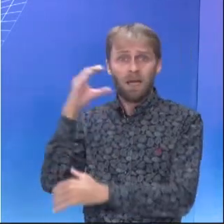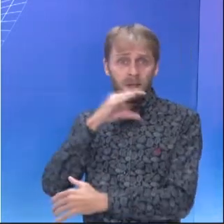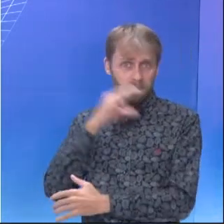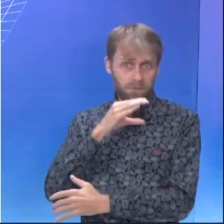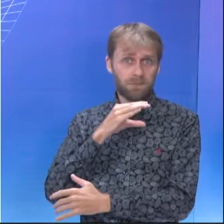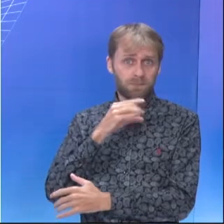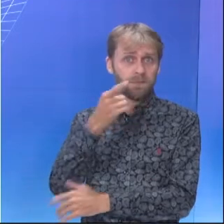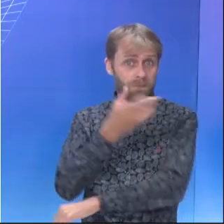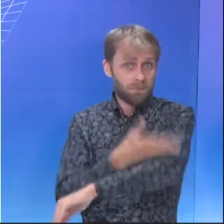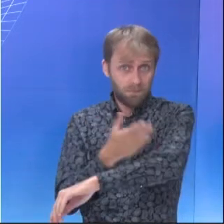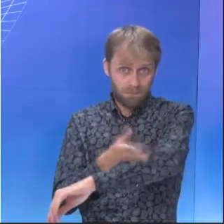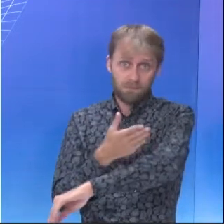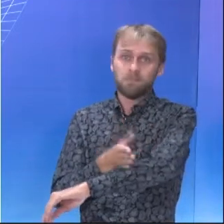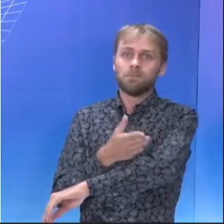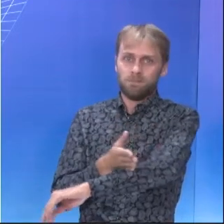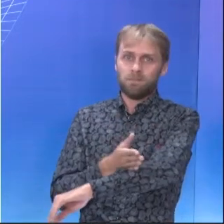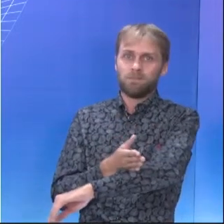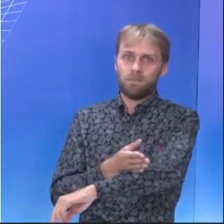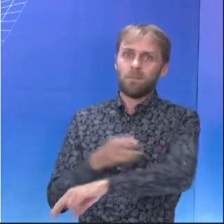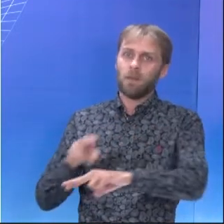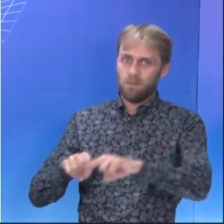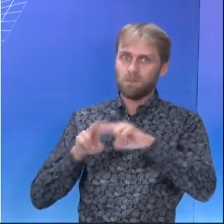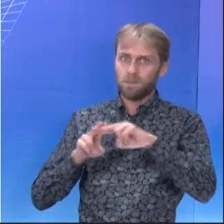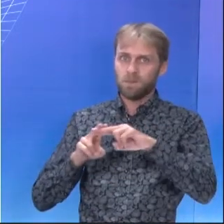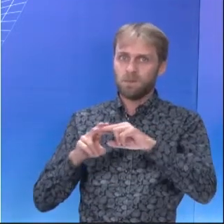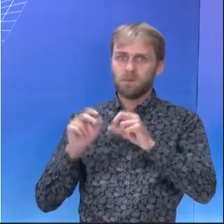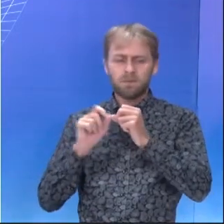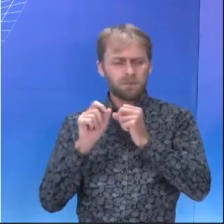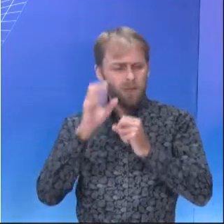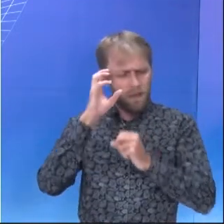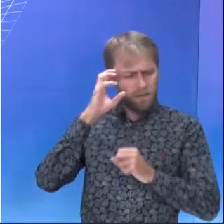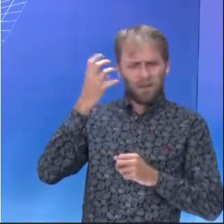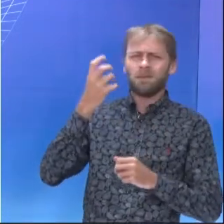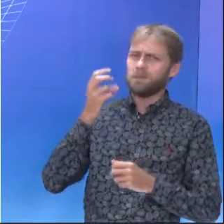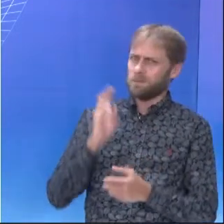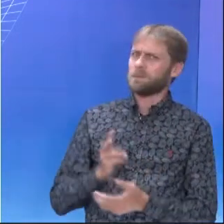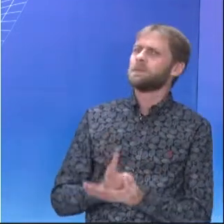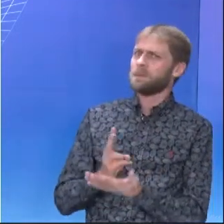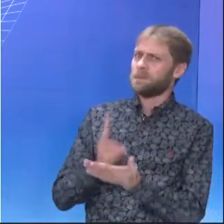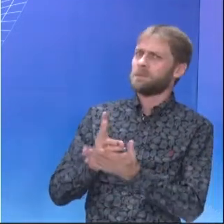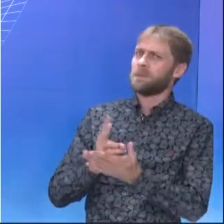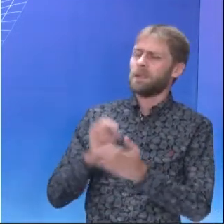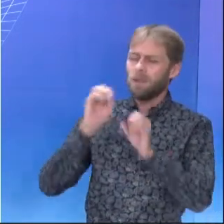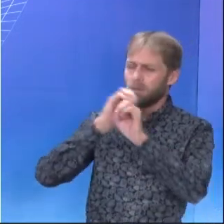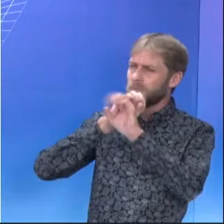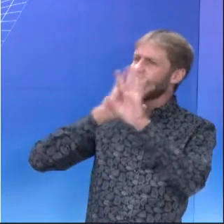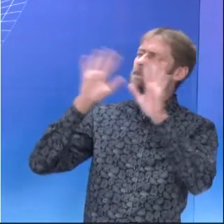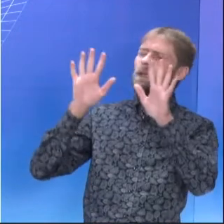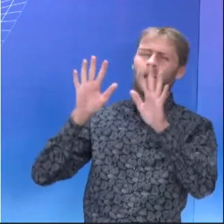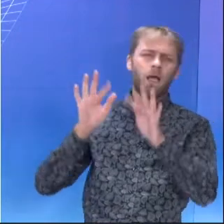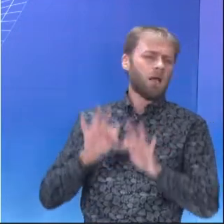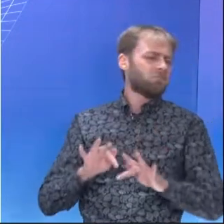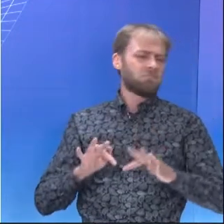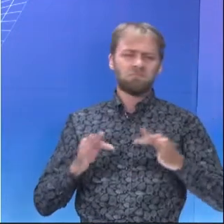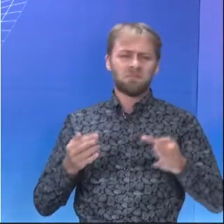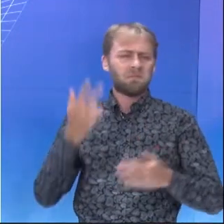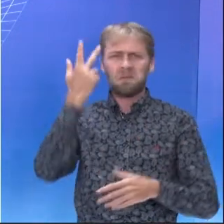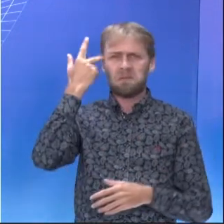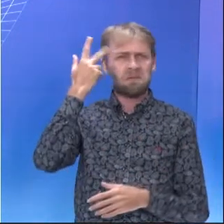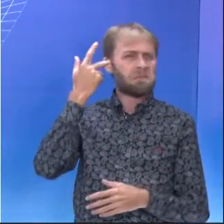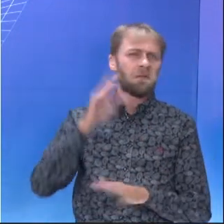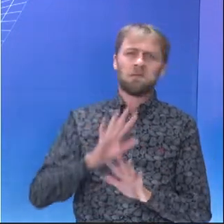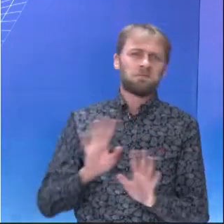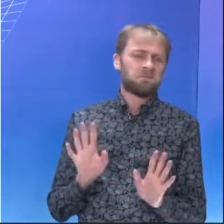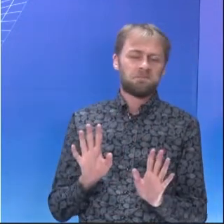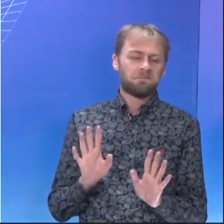rápido quando você pratica. Então, se você faz essas resoluções sempre, isso vai ficando muito mais simples. O teu cérebro vai